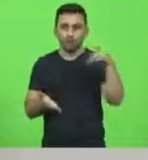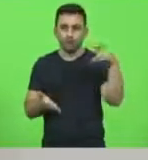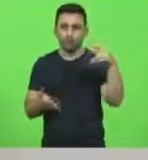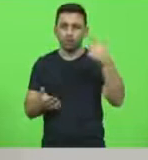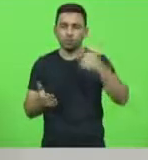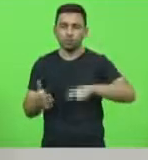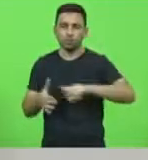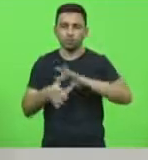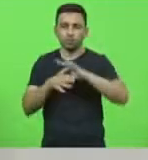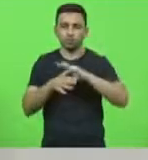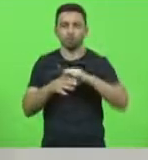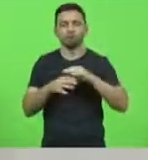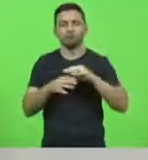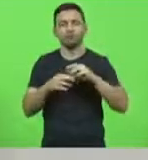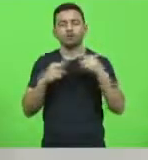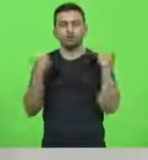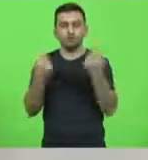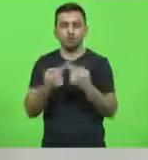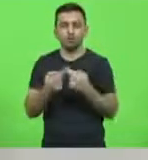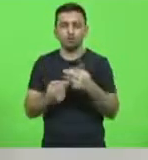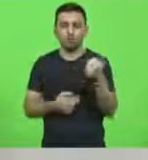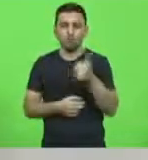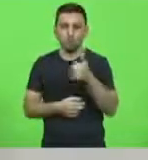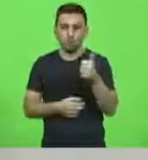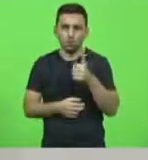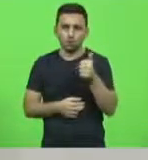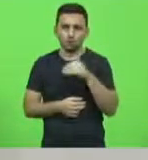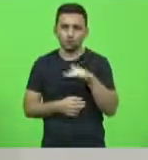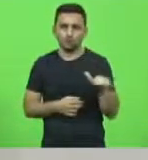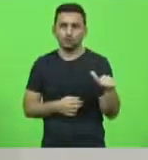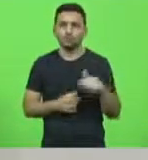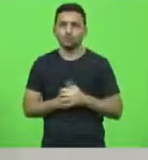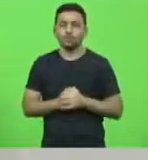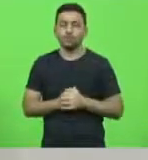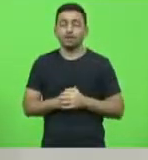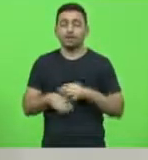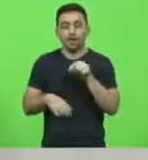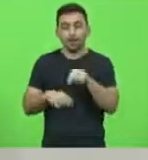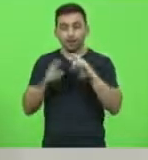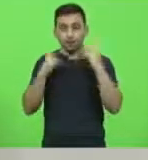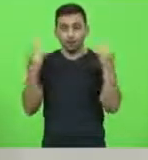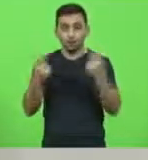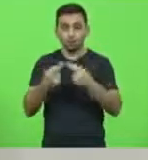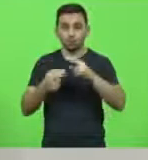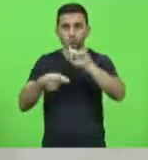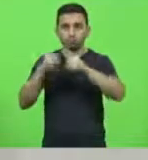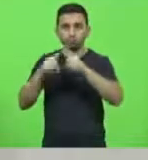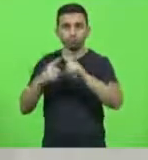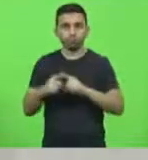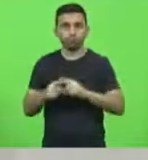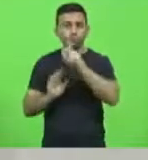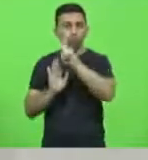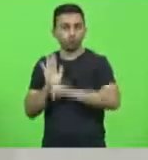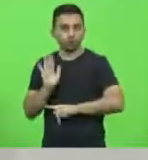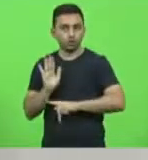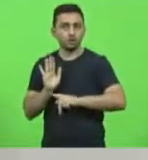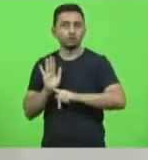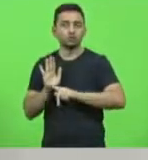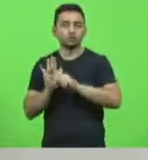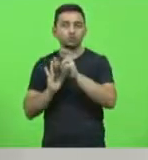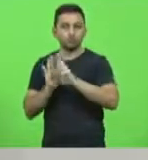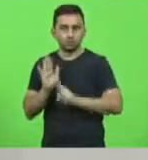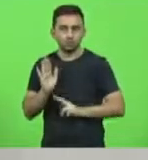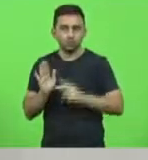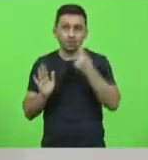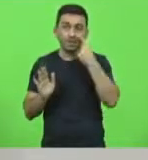líderes. 11h30, uma reunião de líderes 11h30. Nesta reunião foi decidido, em suma, que o projeto de resolução que analisará a